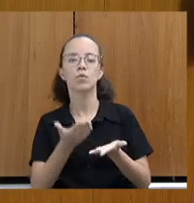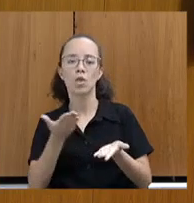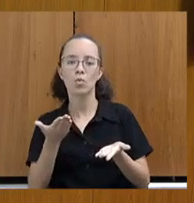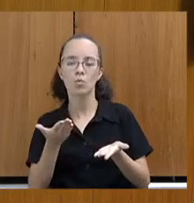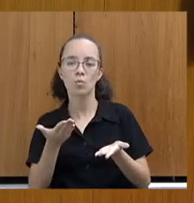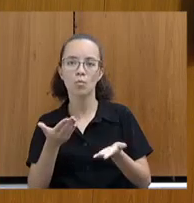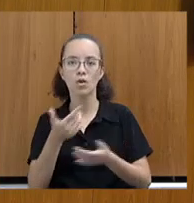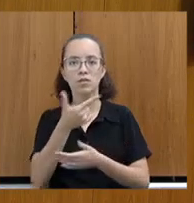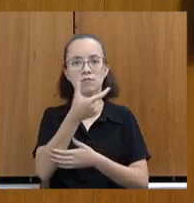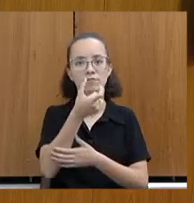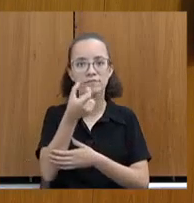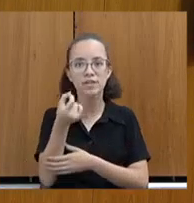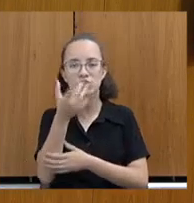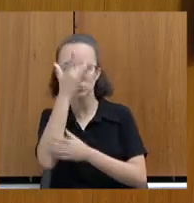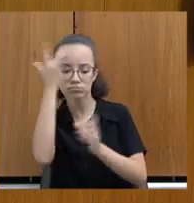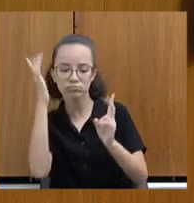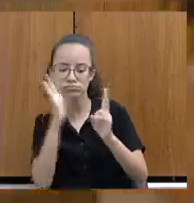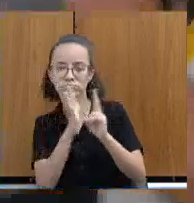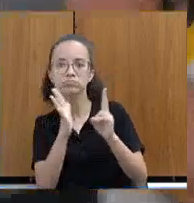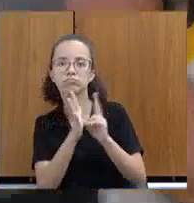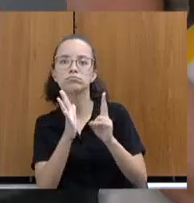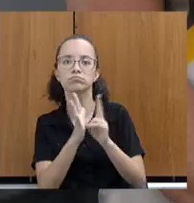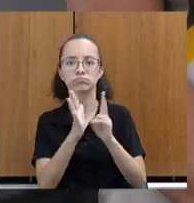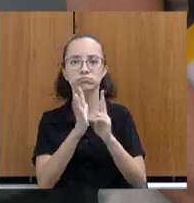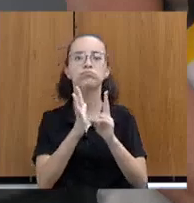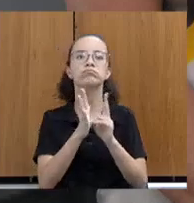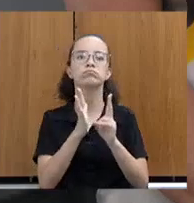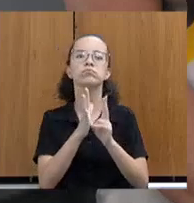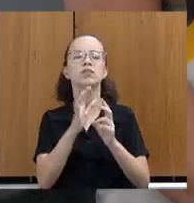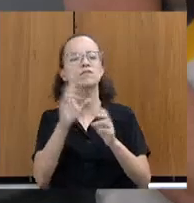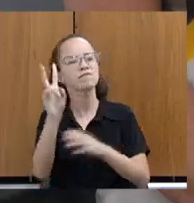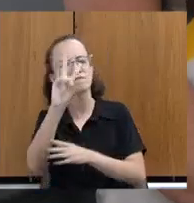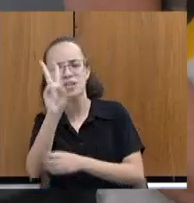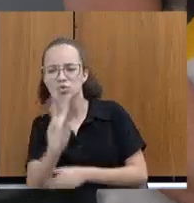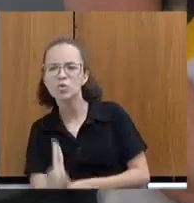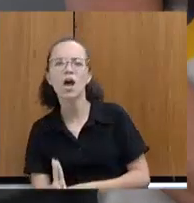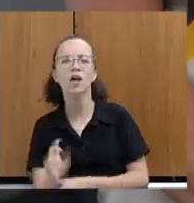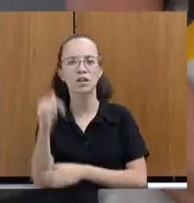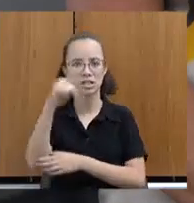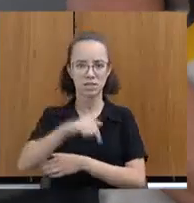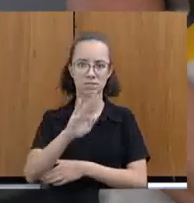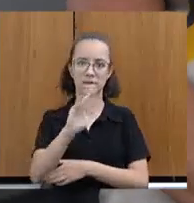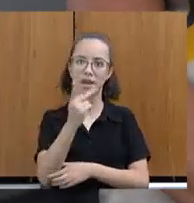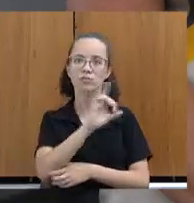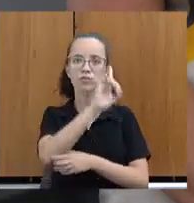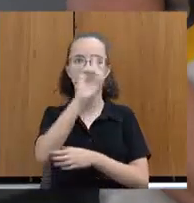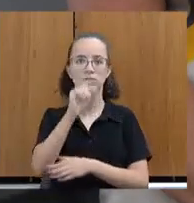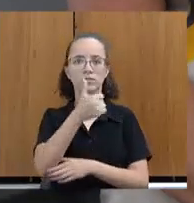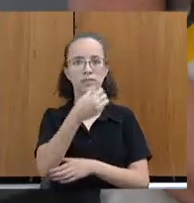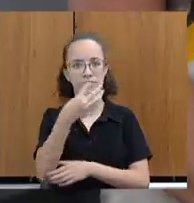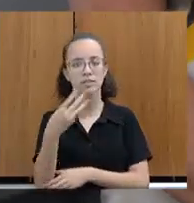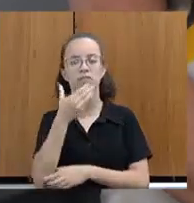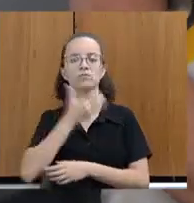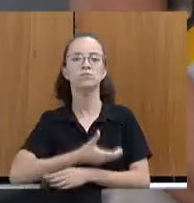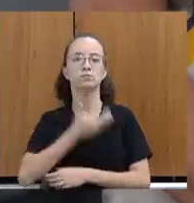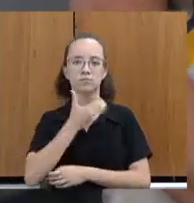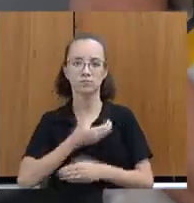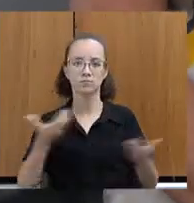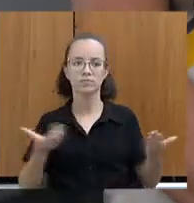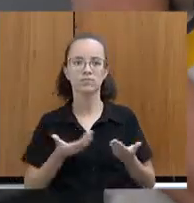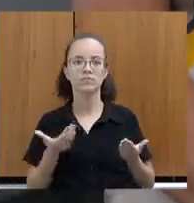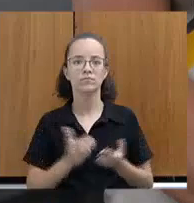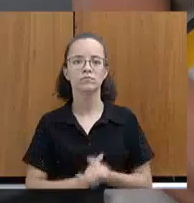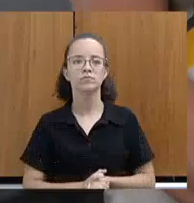dos 20 indígenas de etnia aral venezuelano no município de Belo Horizonte, no dia 13 de dezembro, agora.